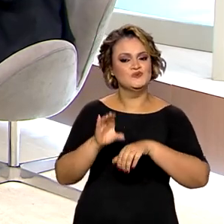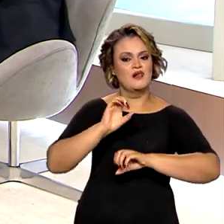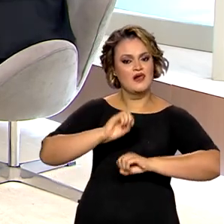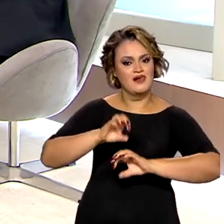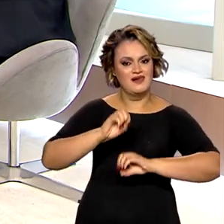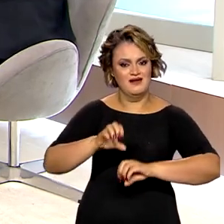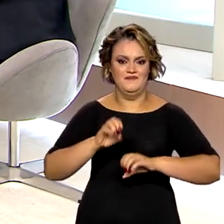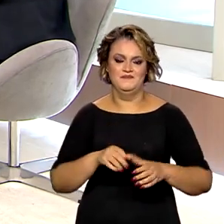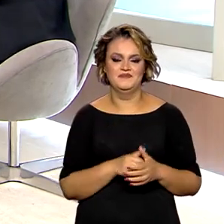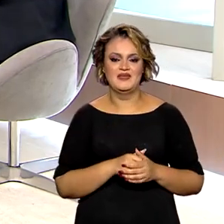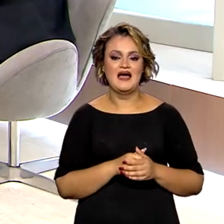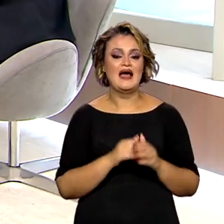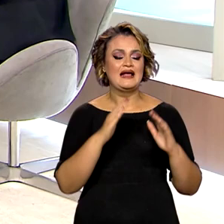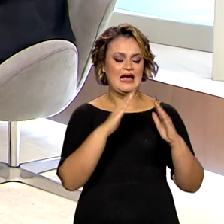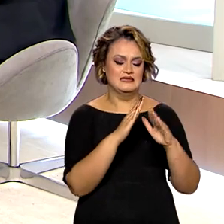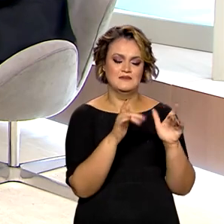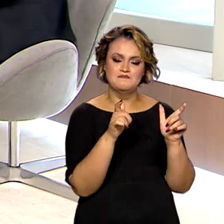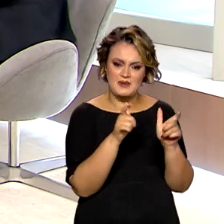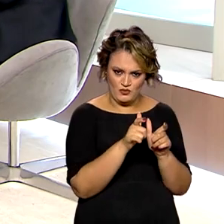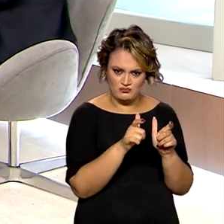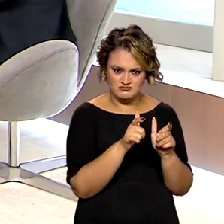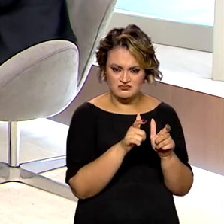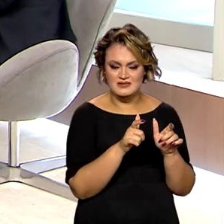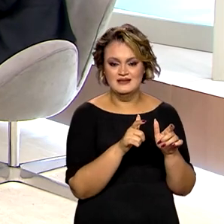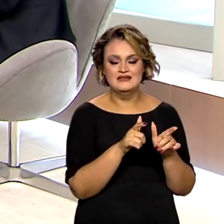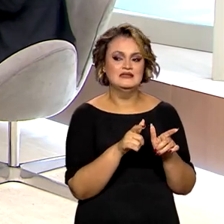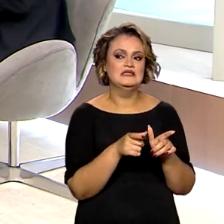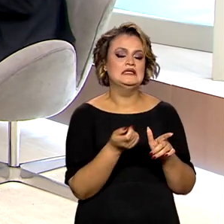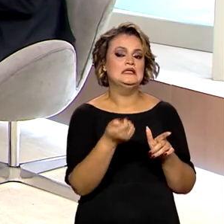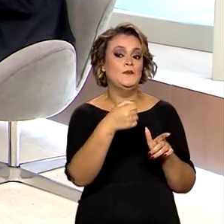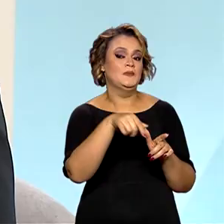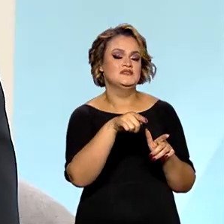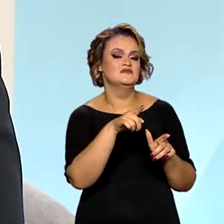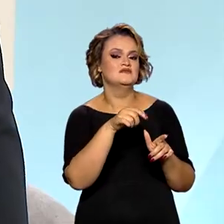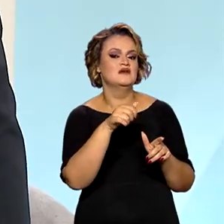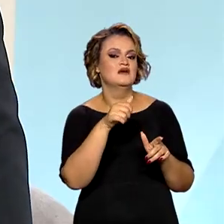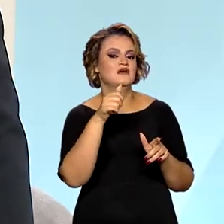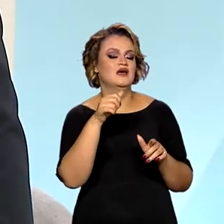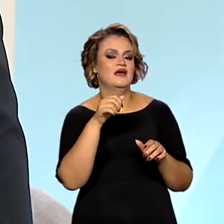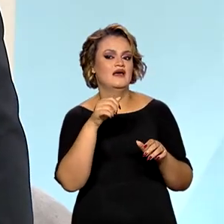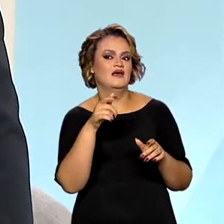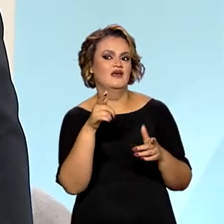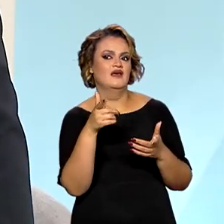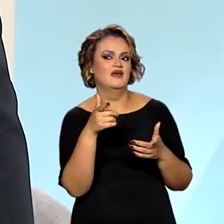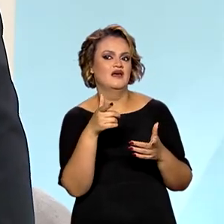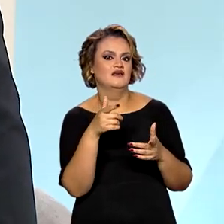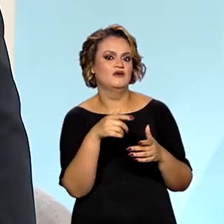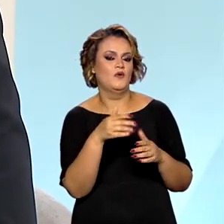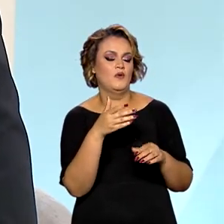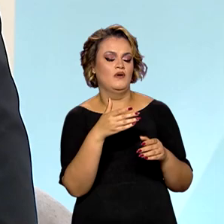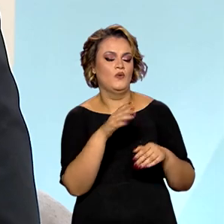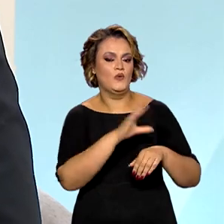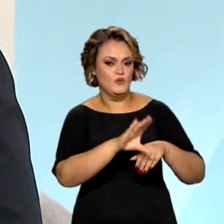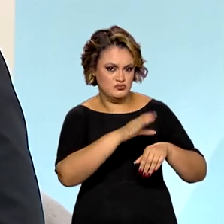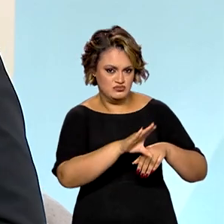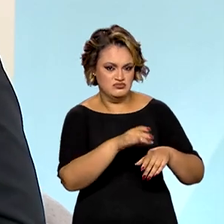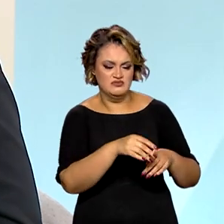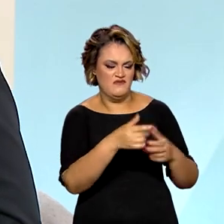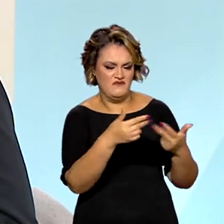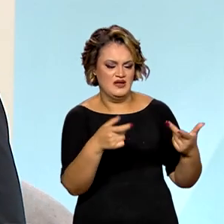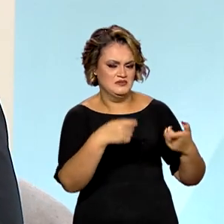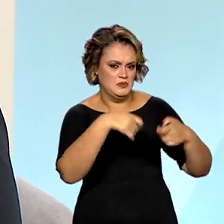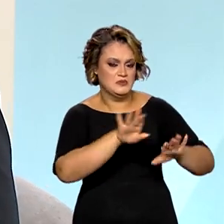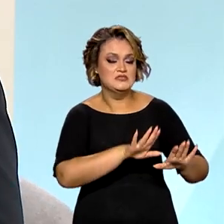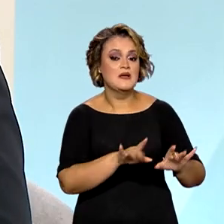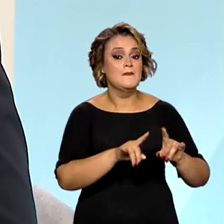Nas casas que são menores, elas não precisam necessariamente entrar com esse trabalho de qualificação. Contudo, qual que a nossa